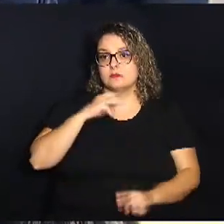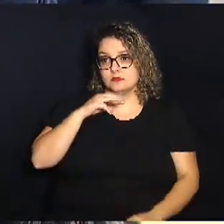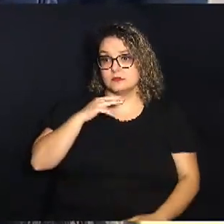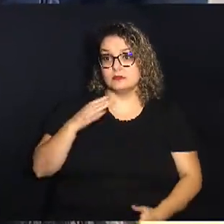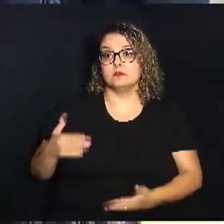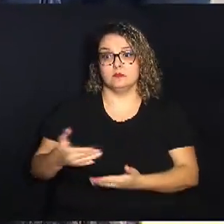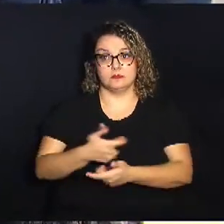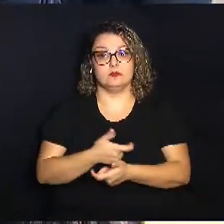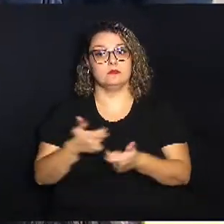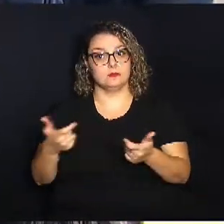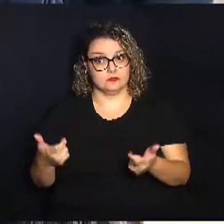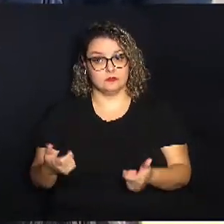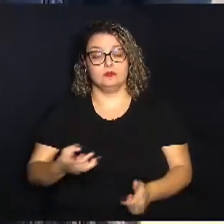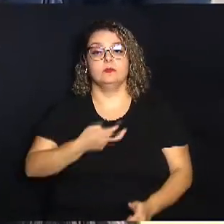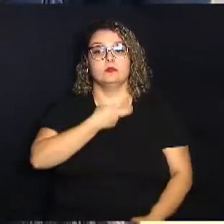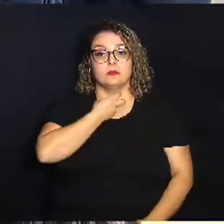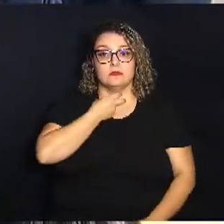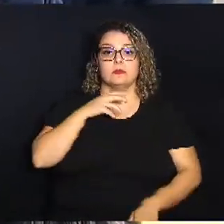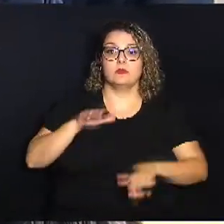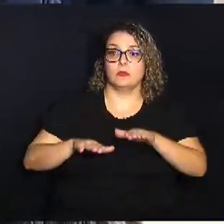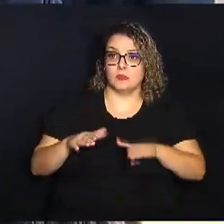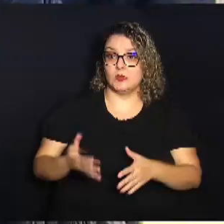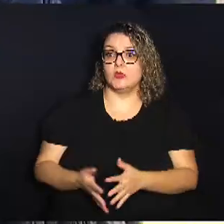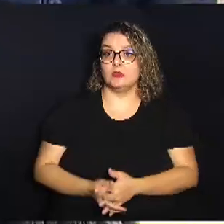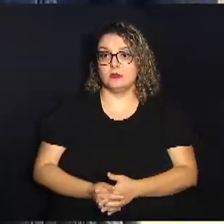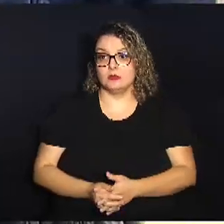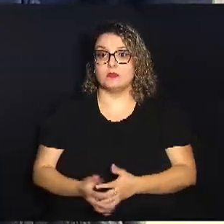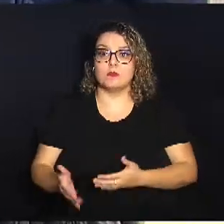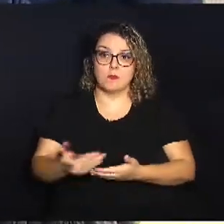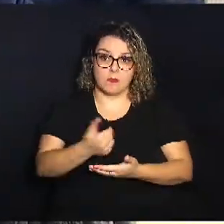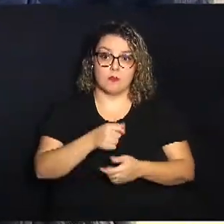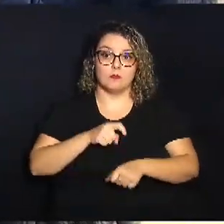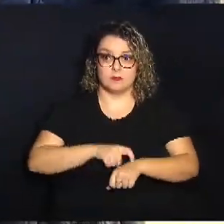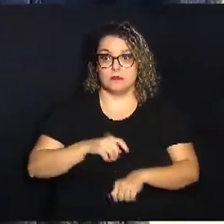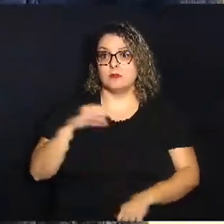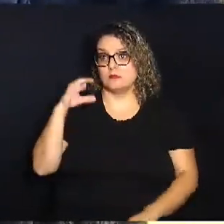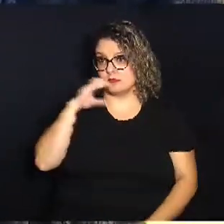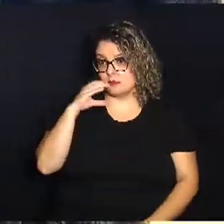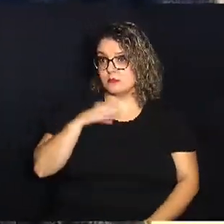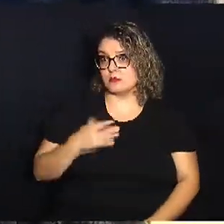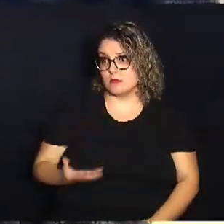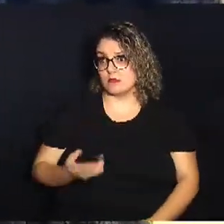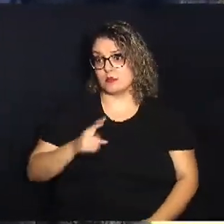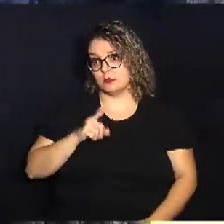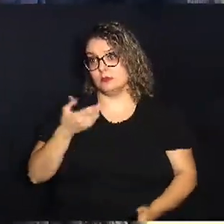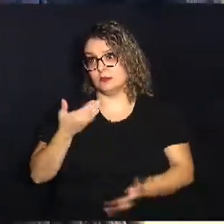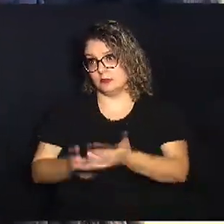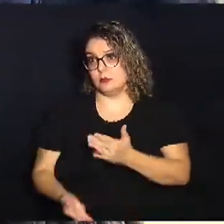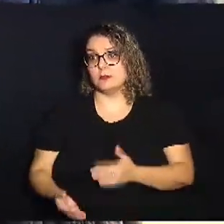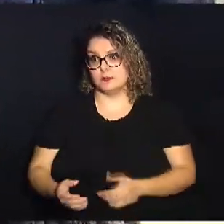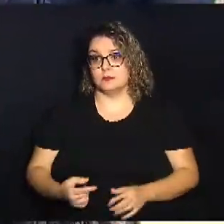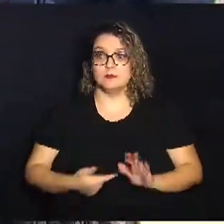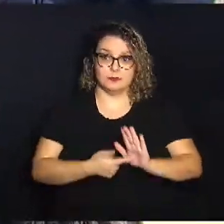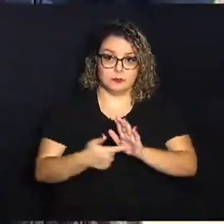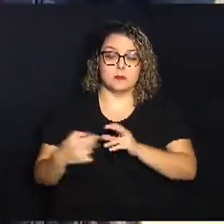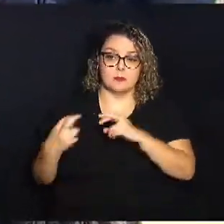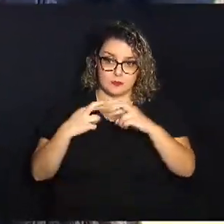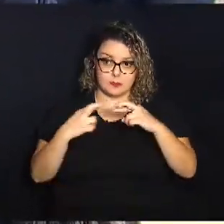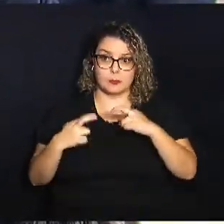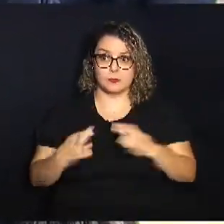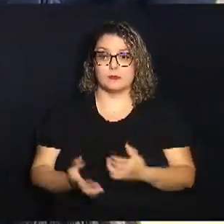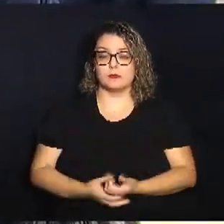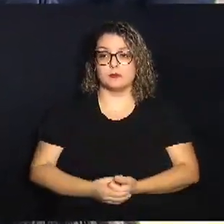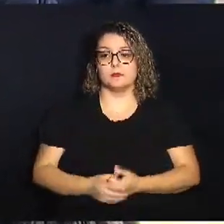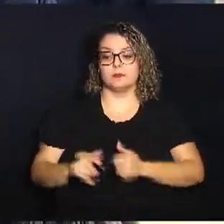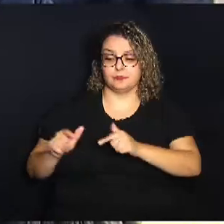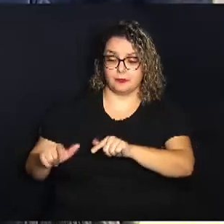grande de morcegos. E muitas vezes a gente quer recolher em tempo hábil, não quer perder essas amostras para fazer essa investigação. E esses